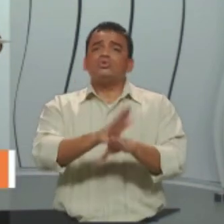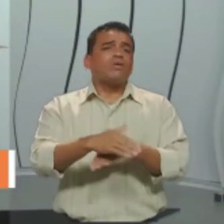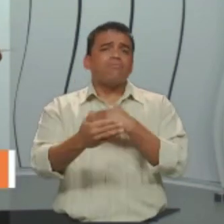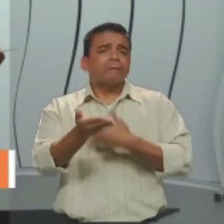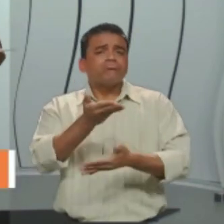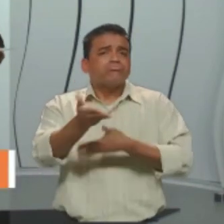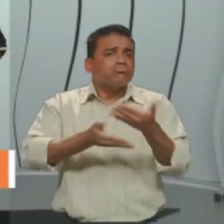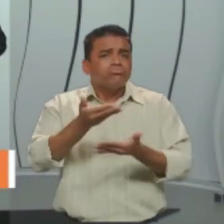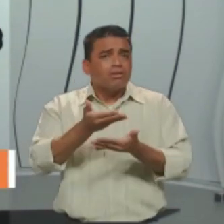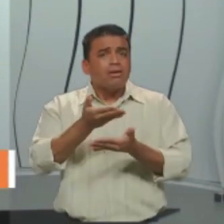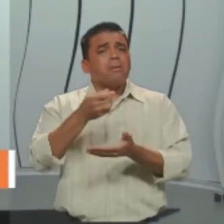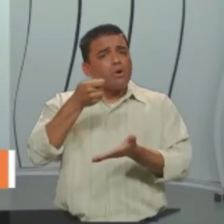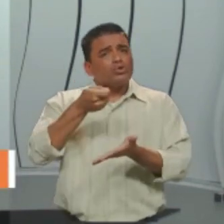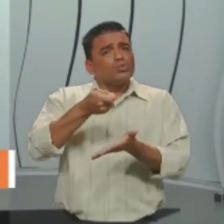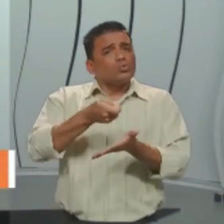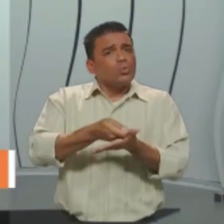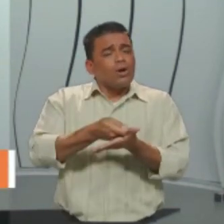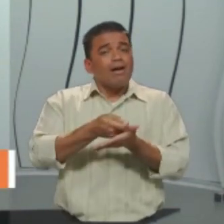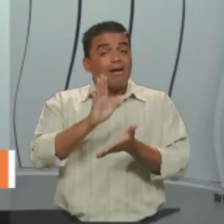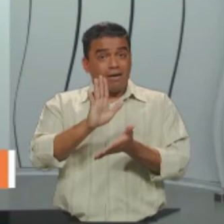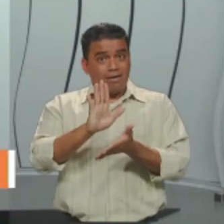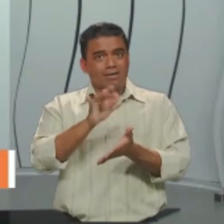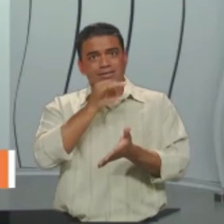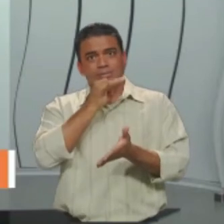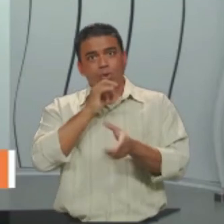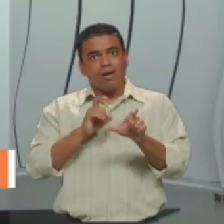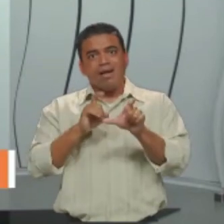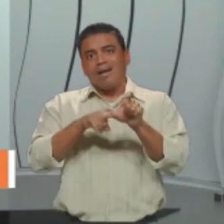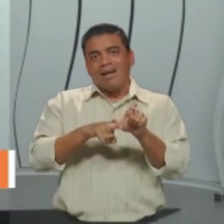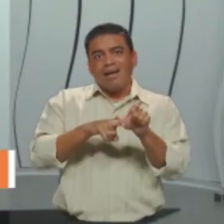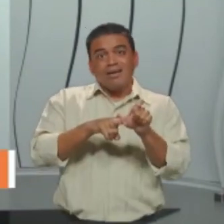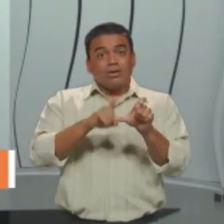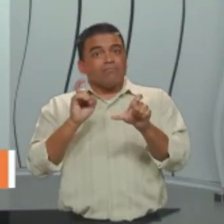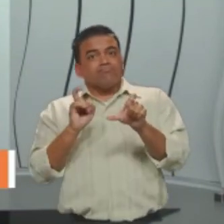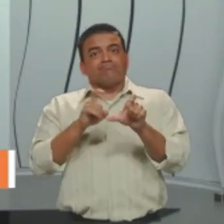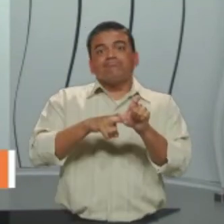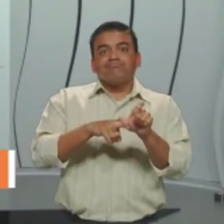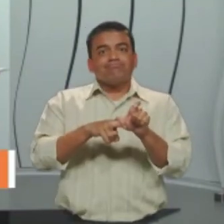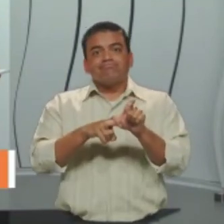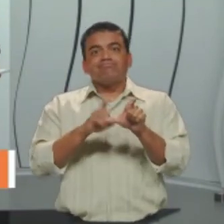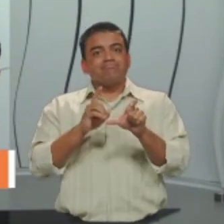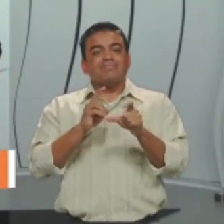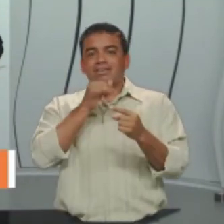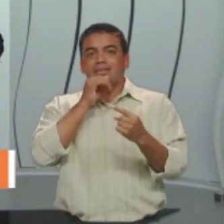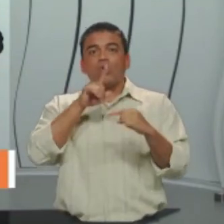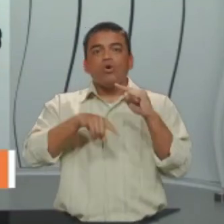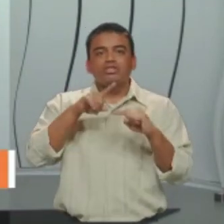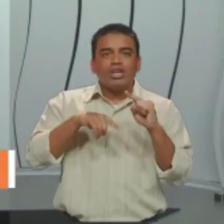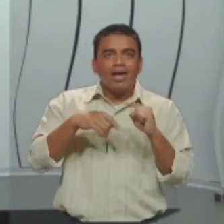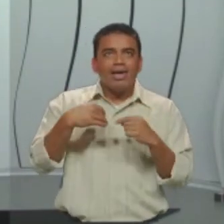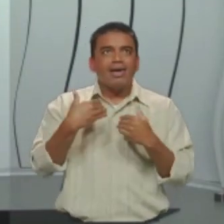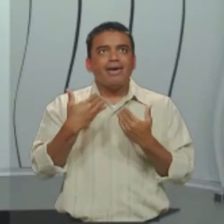Uma oração pode cumprir a função de objeto. Pode